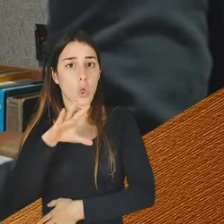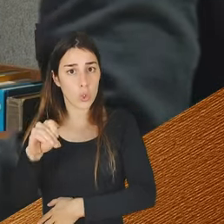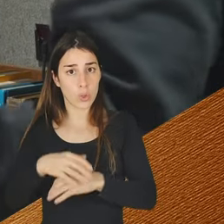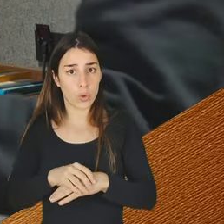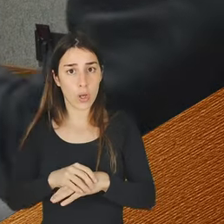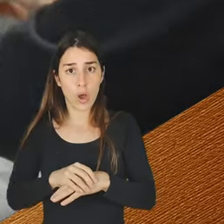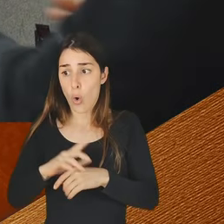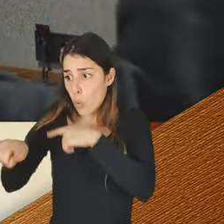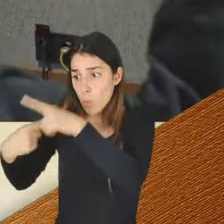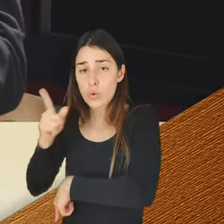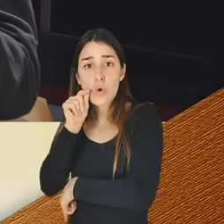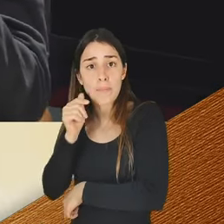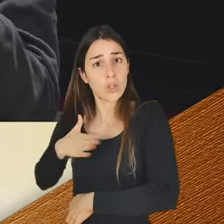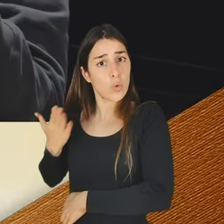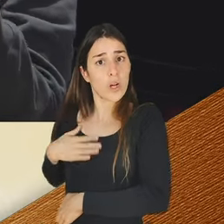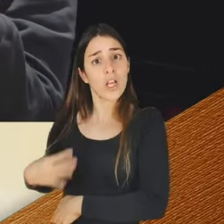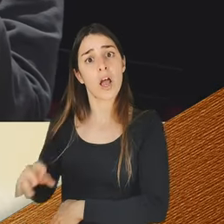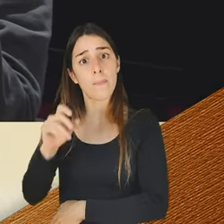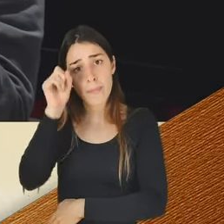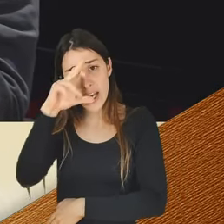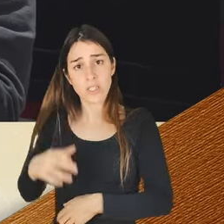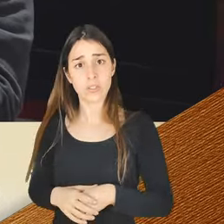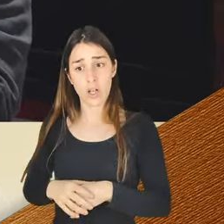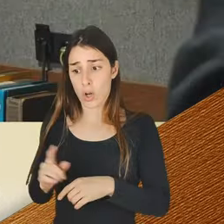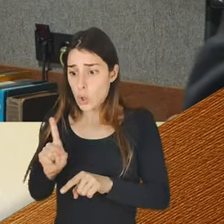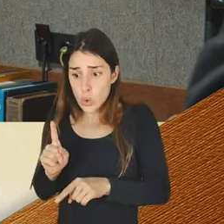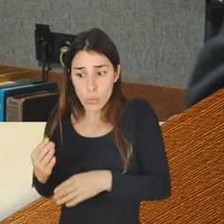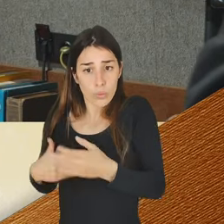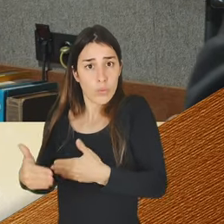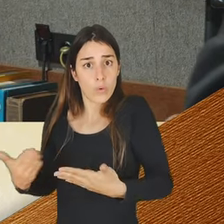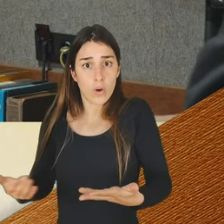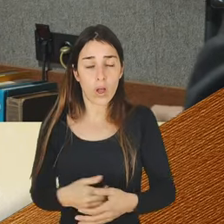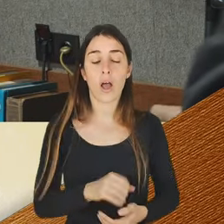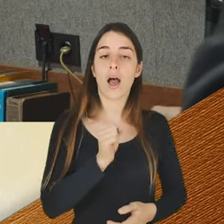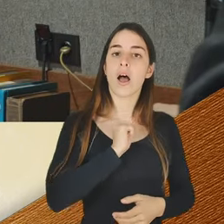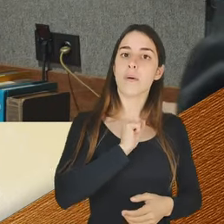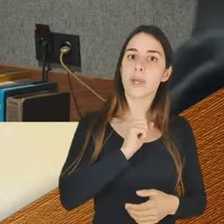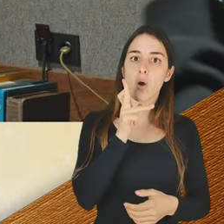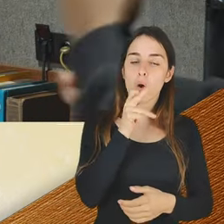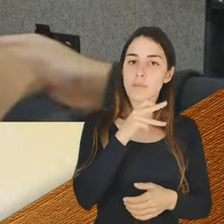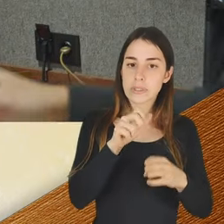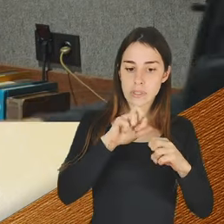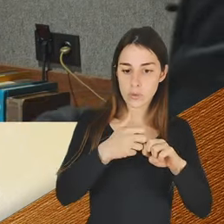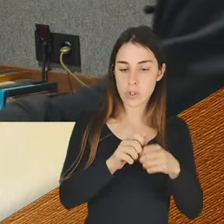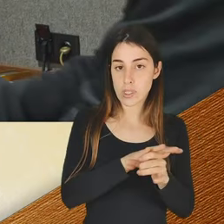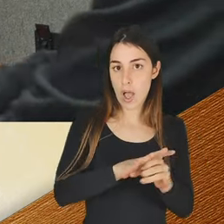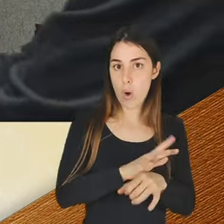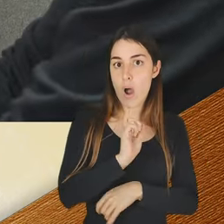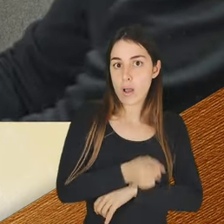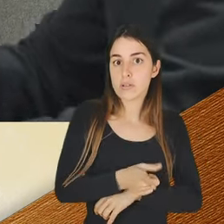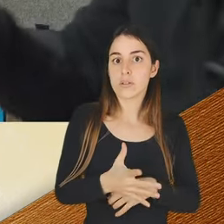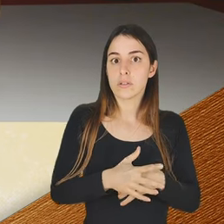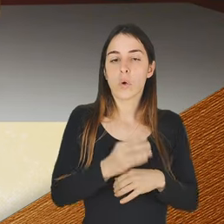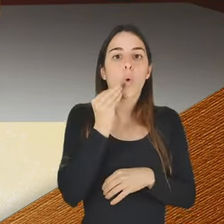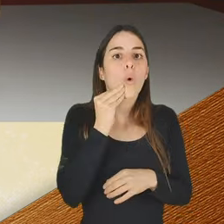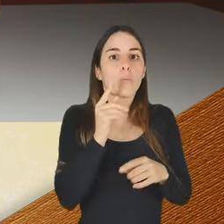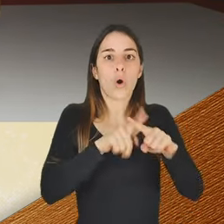Pois, percebo completamente. Nem funciona. Mas o que me está a custar a entender aqui é como é que um erro destes pode acontecer num hospital? Como é que